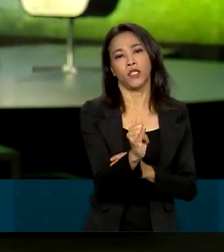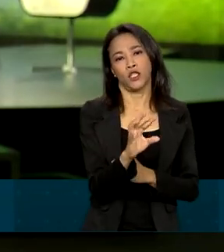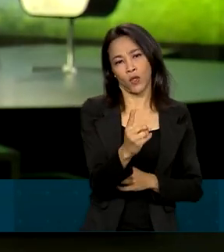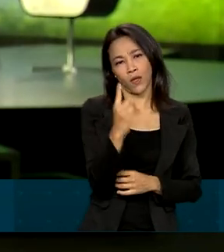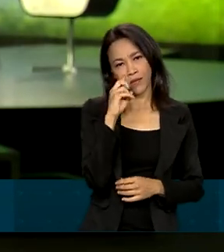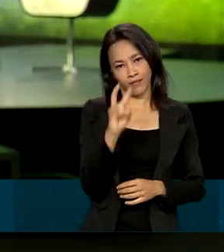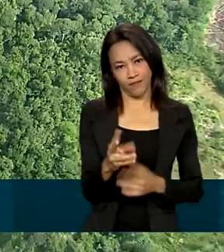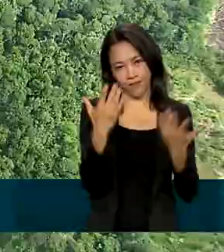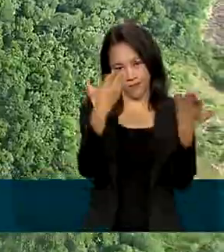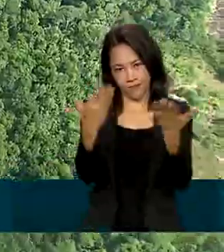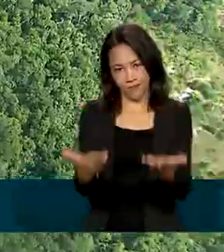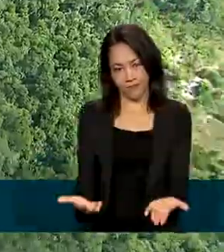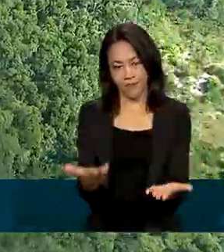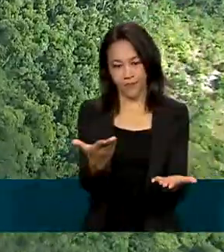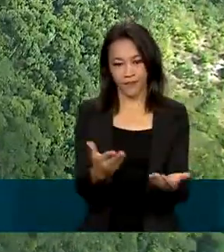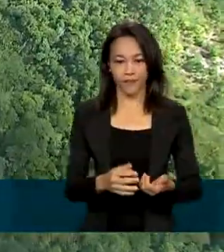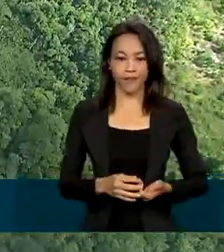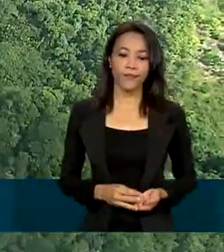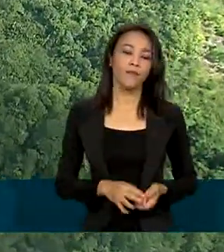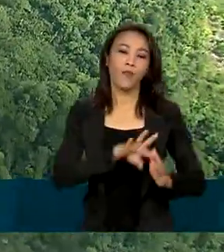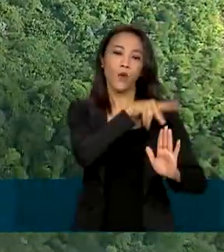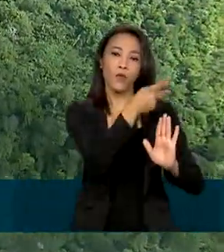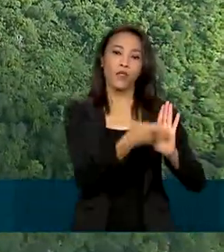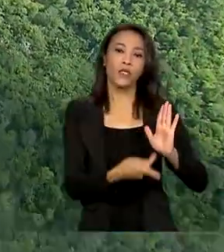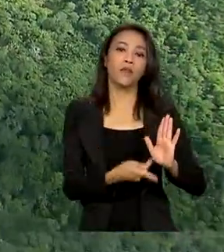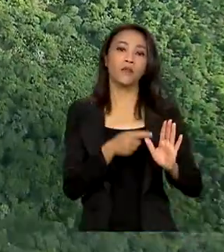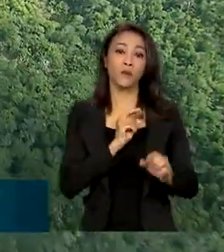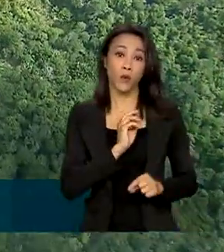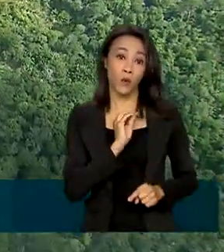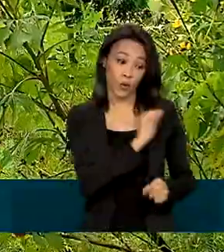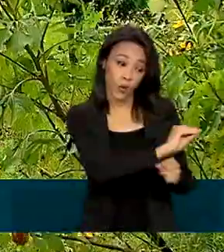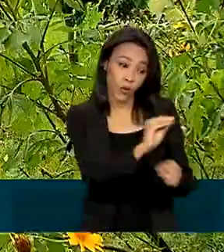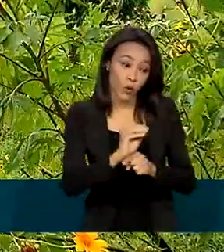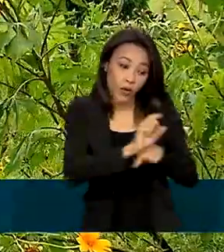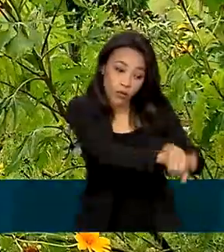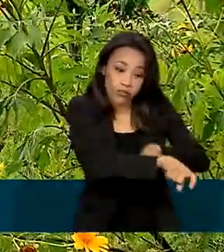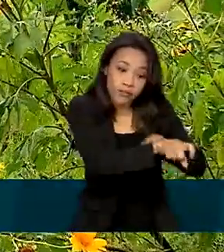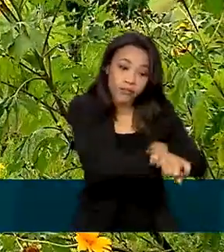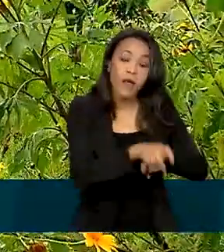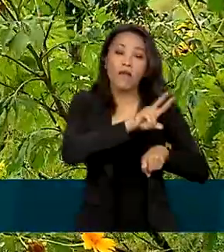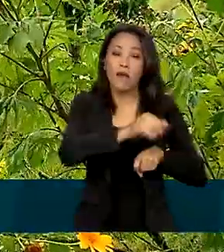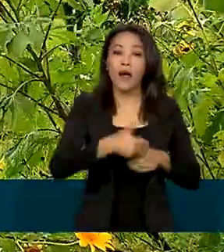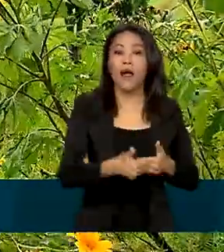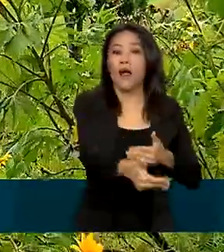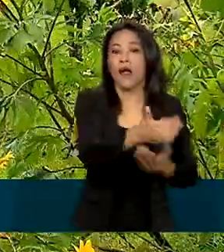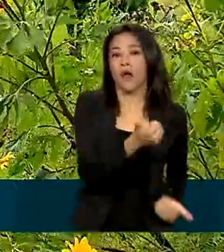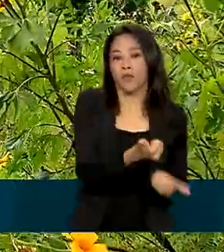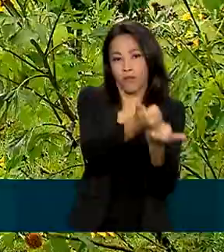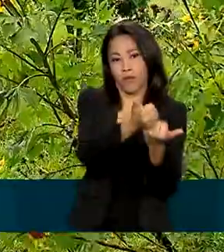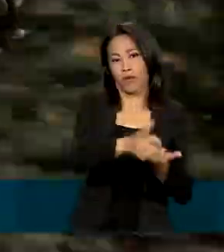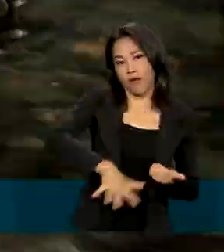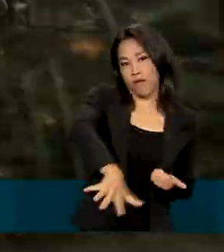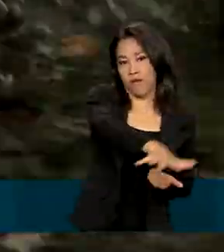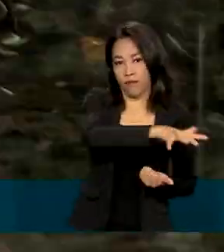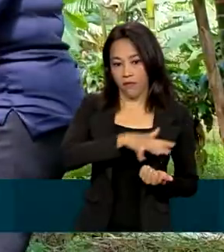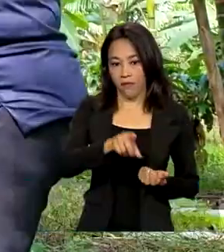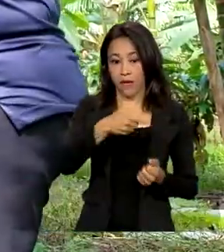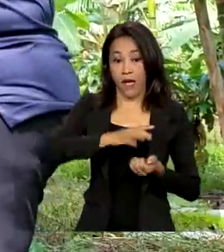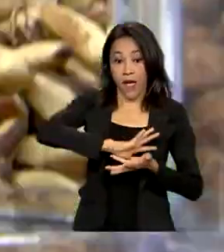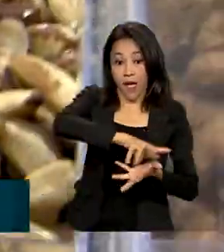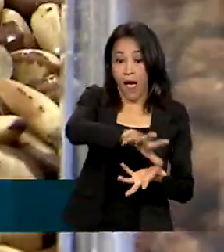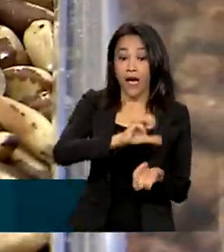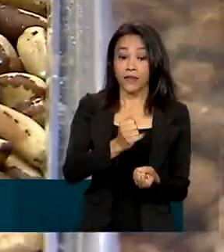Vamos ver. O projeto Rural Sustentável Amazônia vai apoiar as cadeias produtivas sustentáveis de açaí,